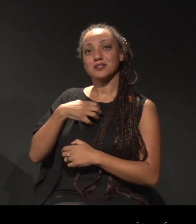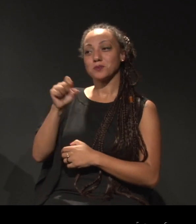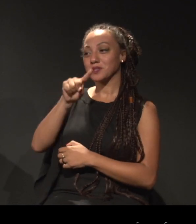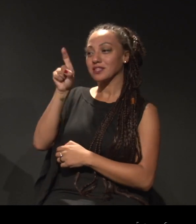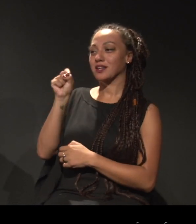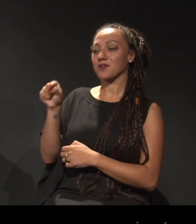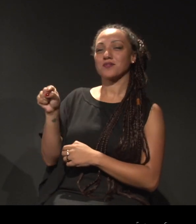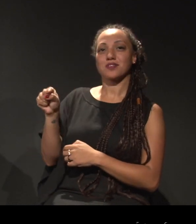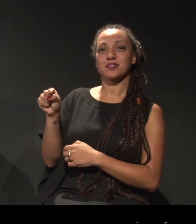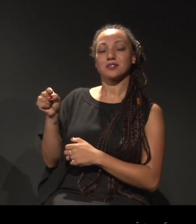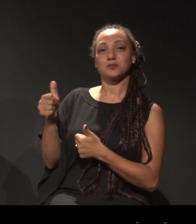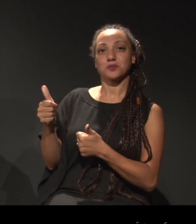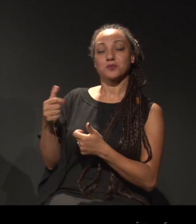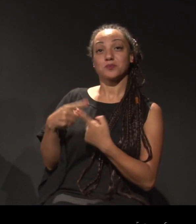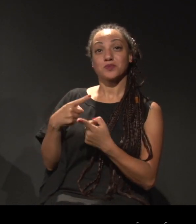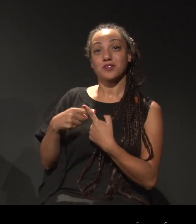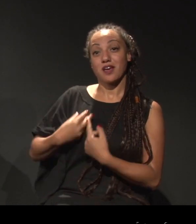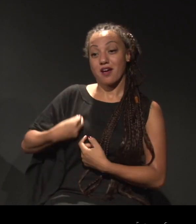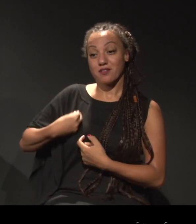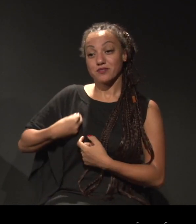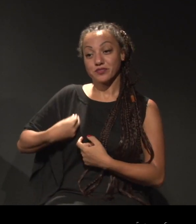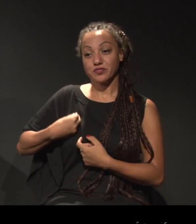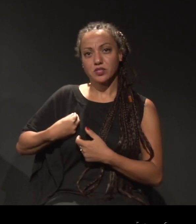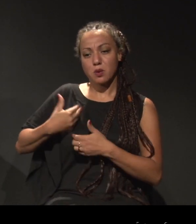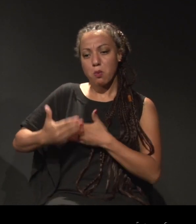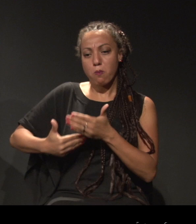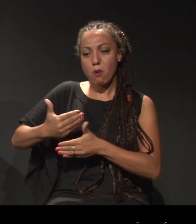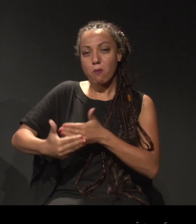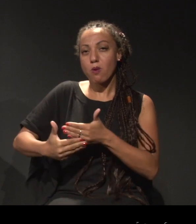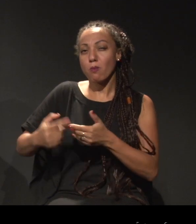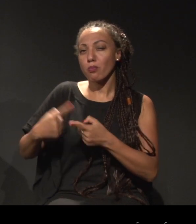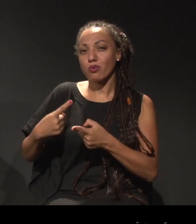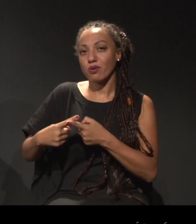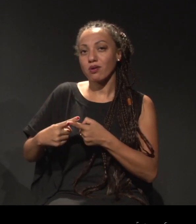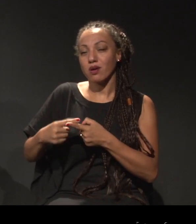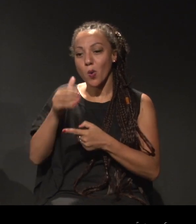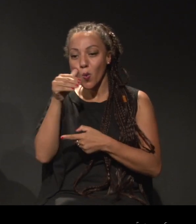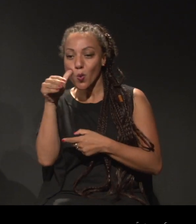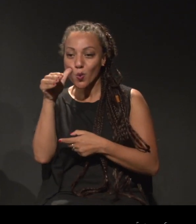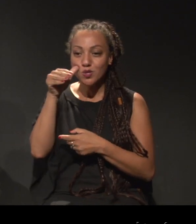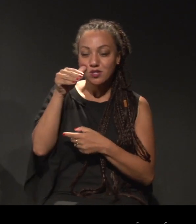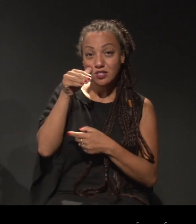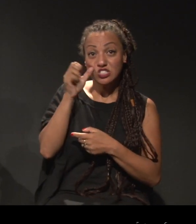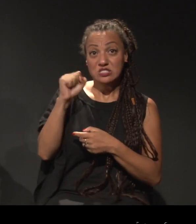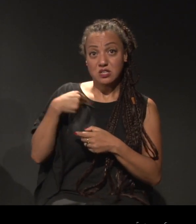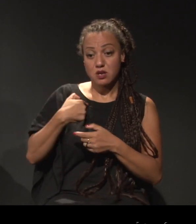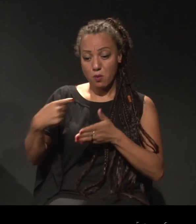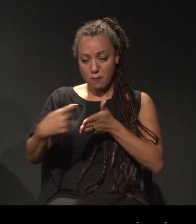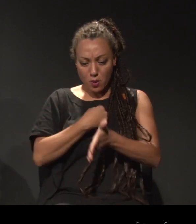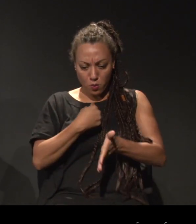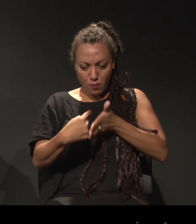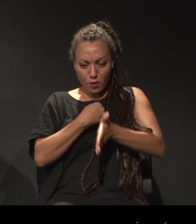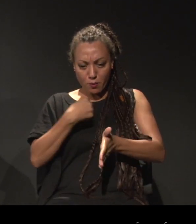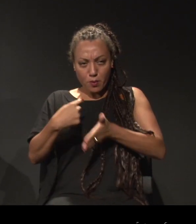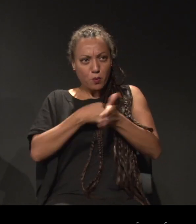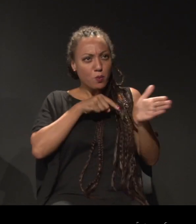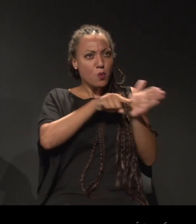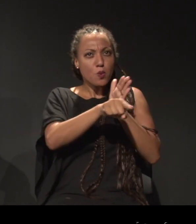caminha a partir da curiosidade, a partir da pergunta, a partir do se interrogar, a partir da busca.